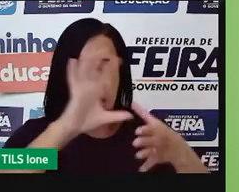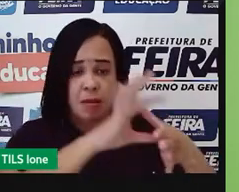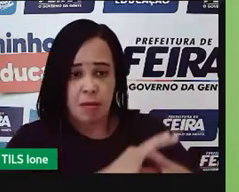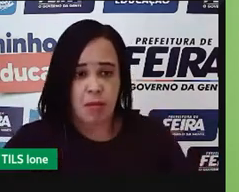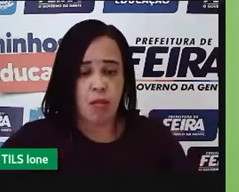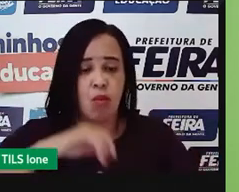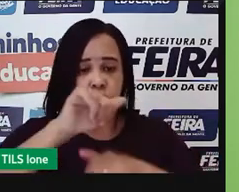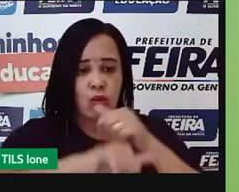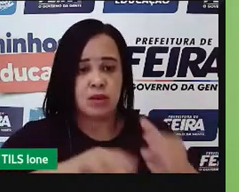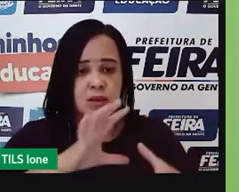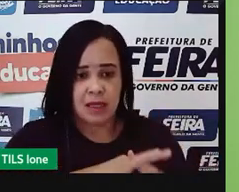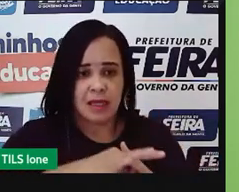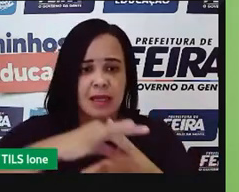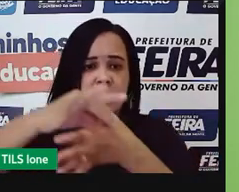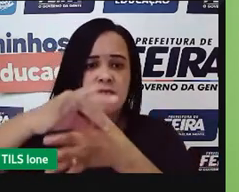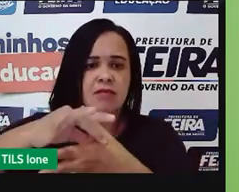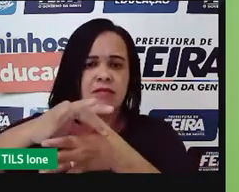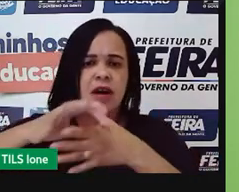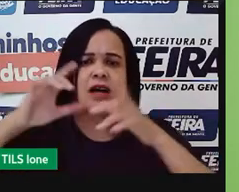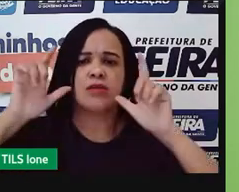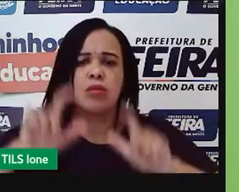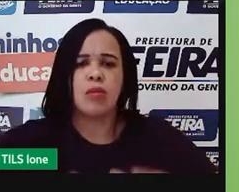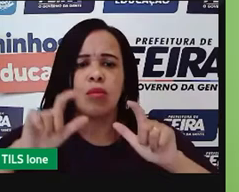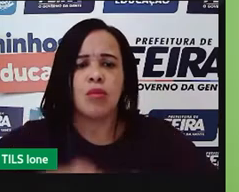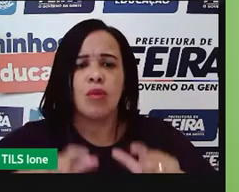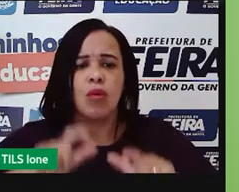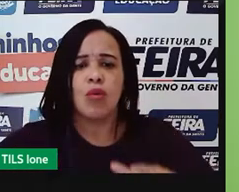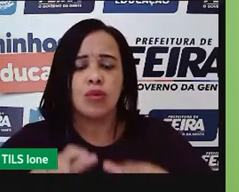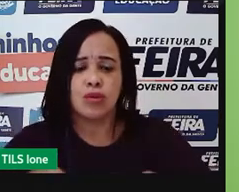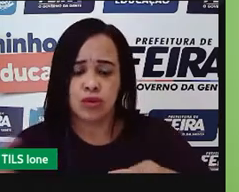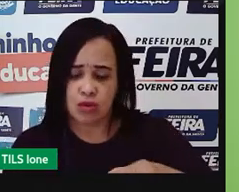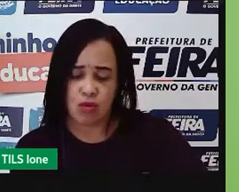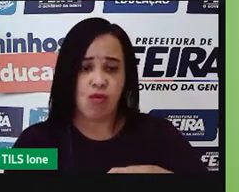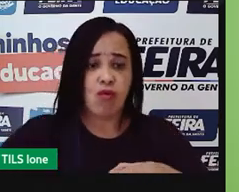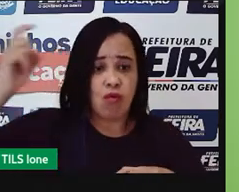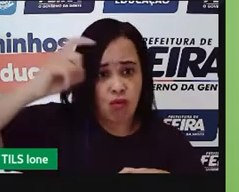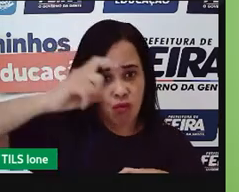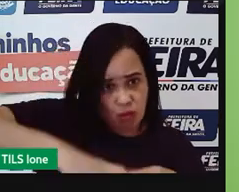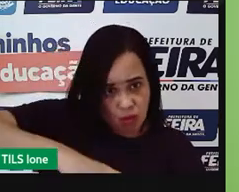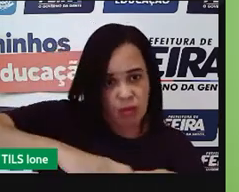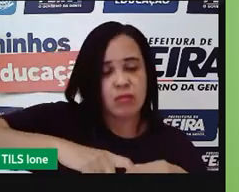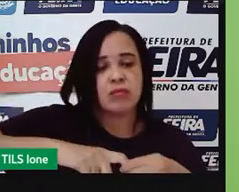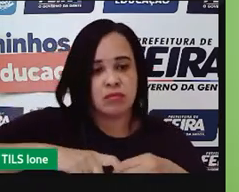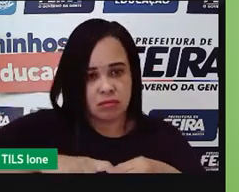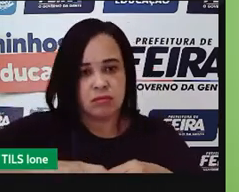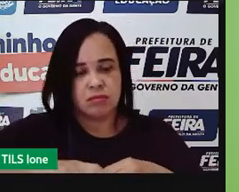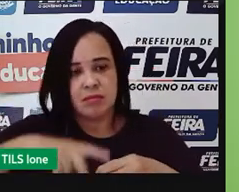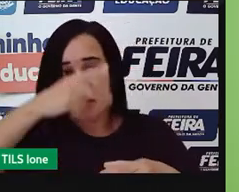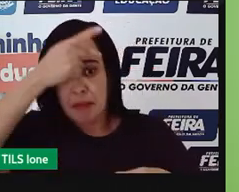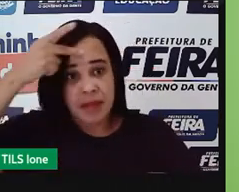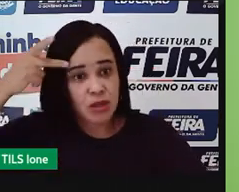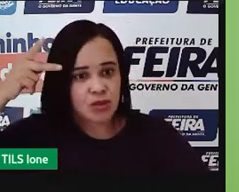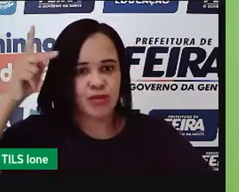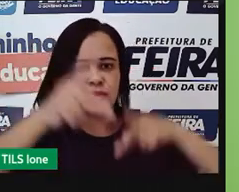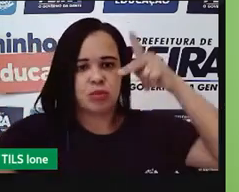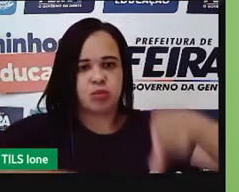serviços, de onde eles voltam novamente, né, para a população, seja ela do campo ou